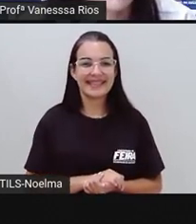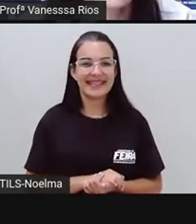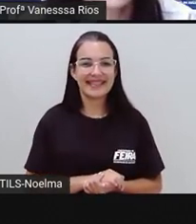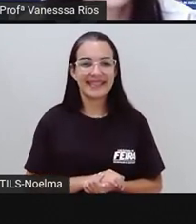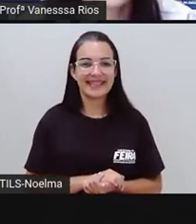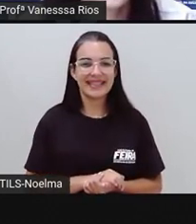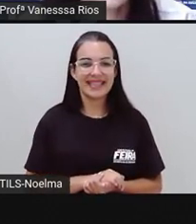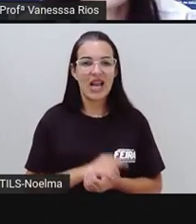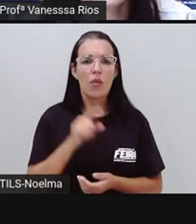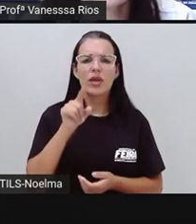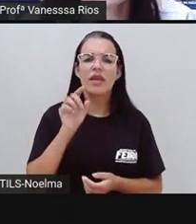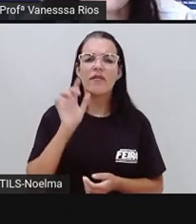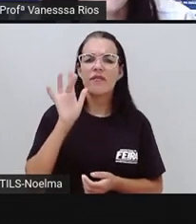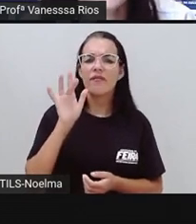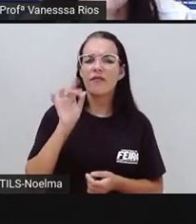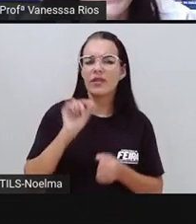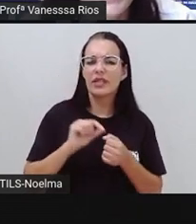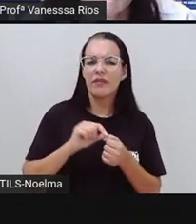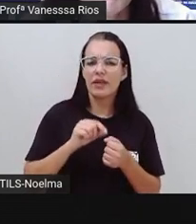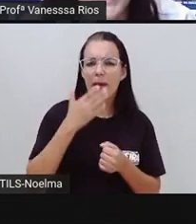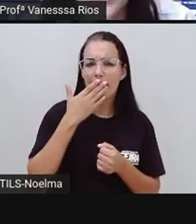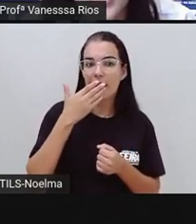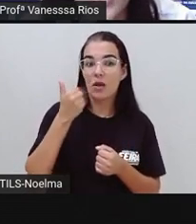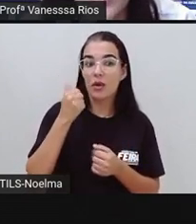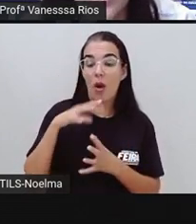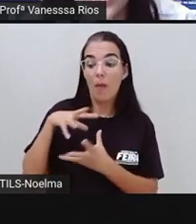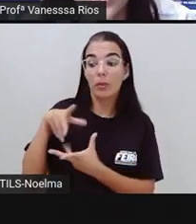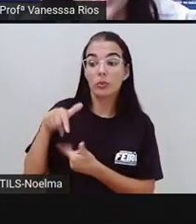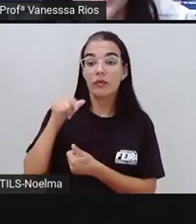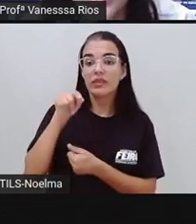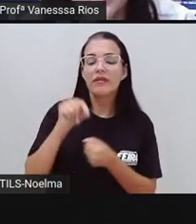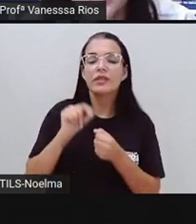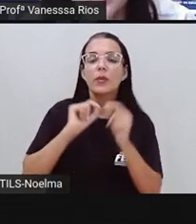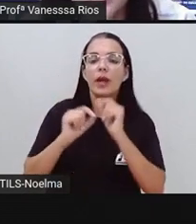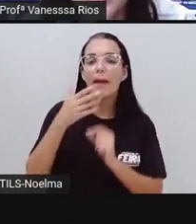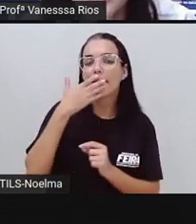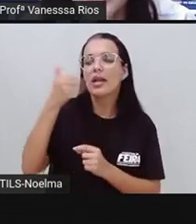exclusiva. O que você faz para melhorar o mundo?